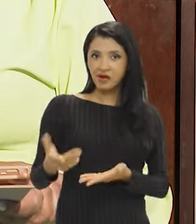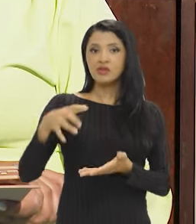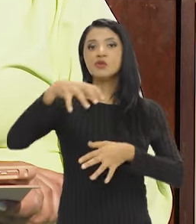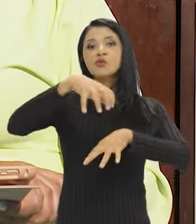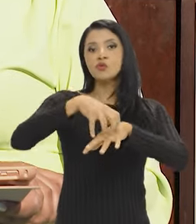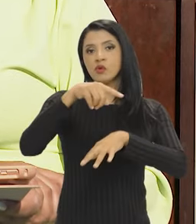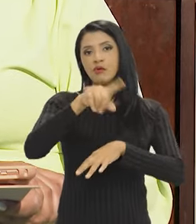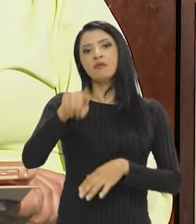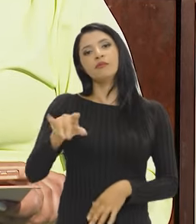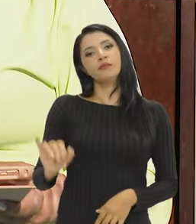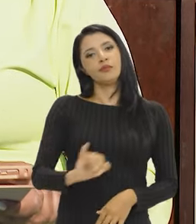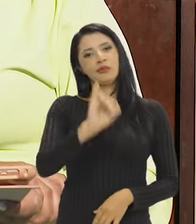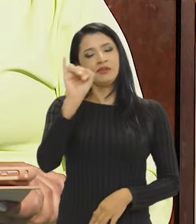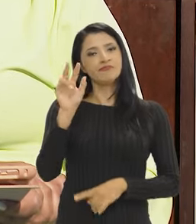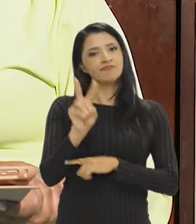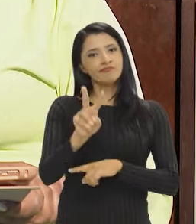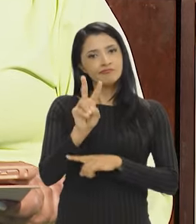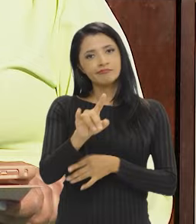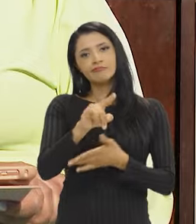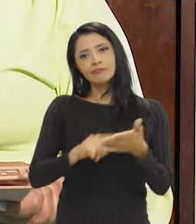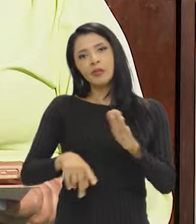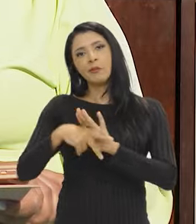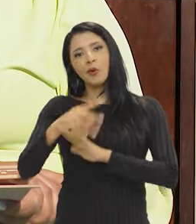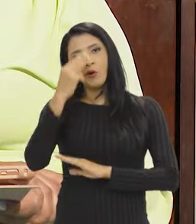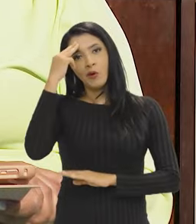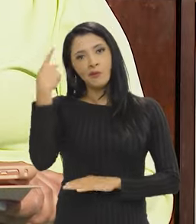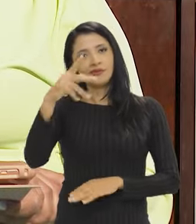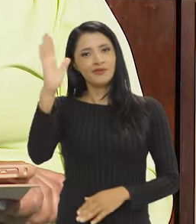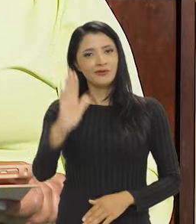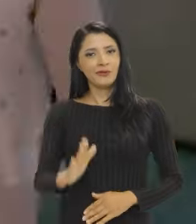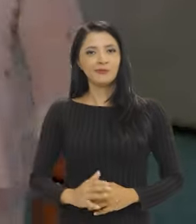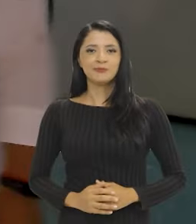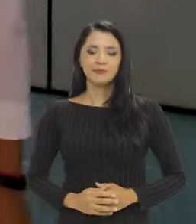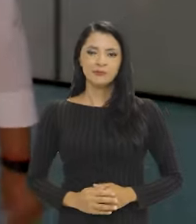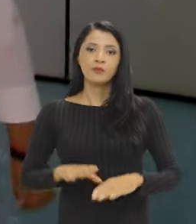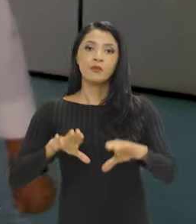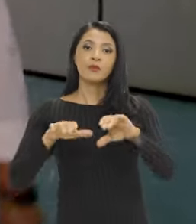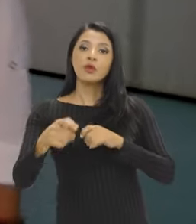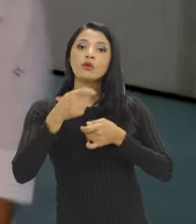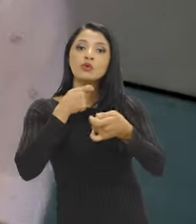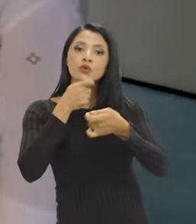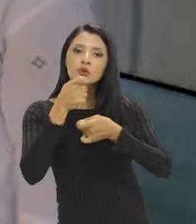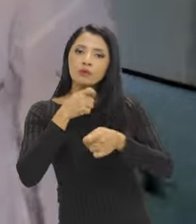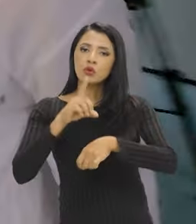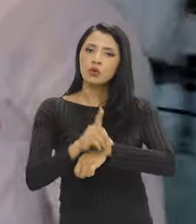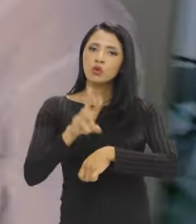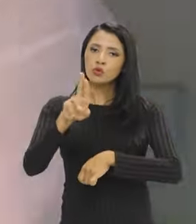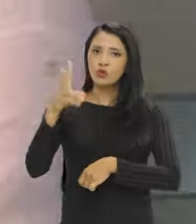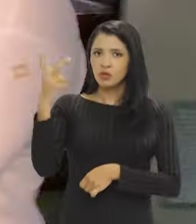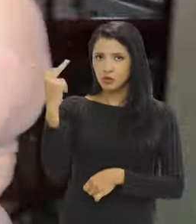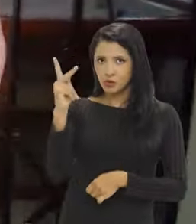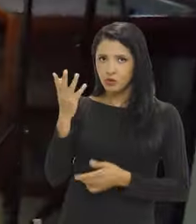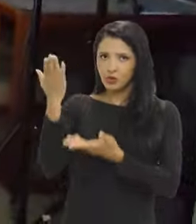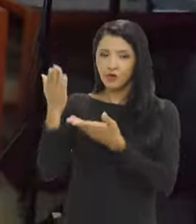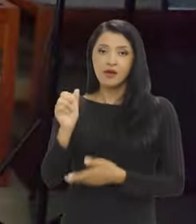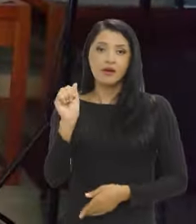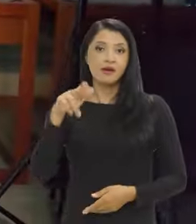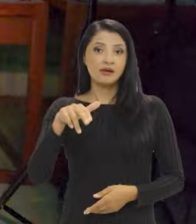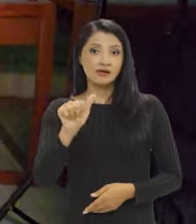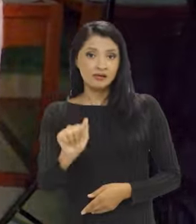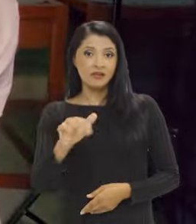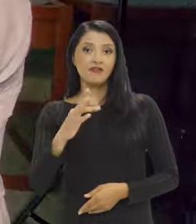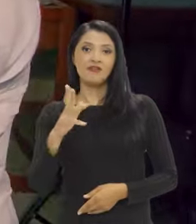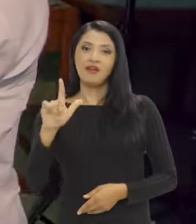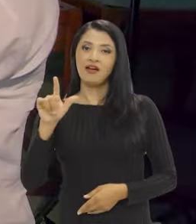trabalho desse órgão que é vital para a preservação da memória nacional. Formada em jornalismo e doutora em história,